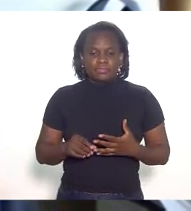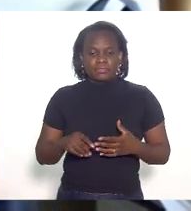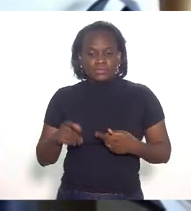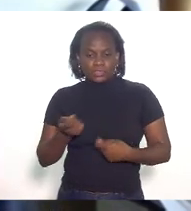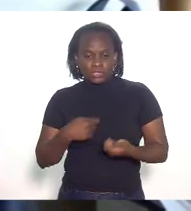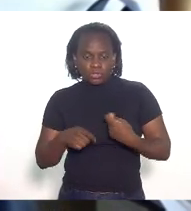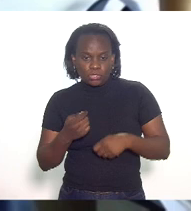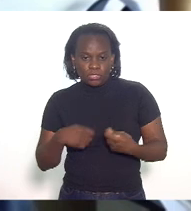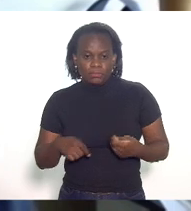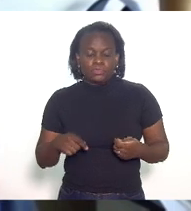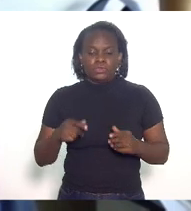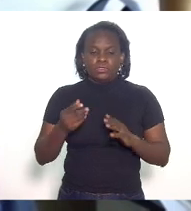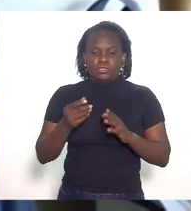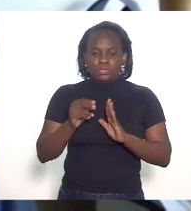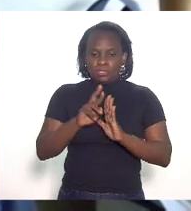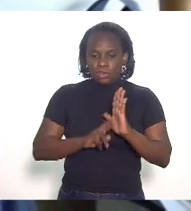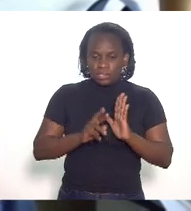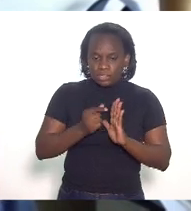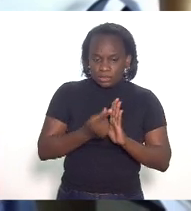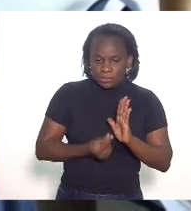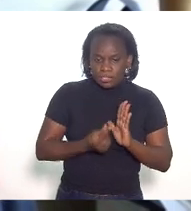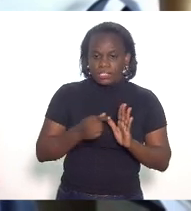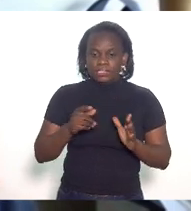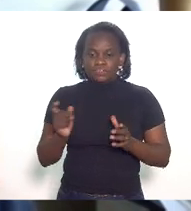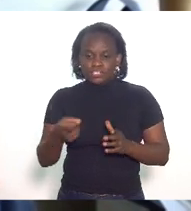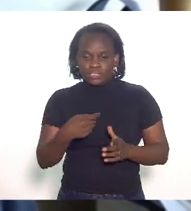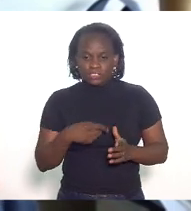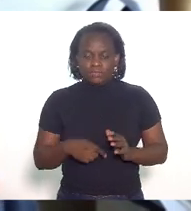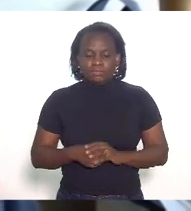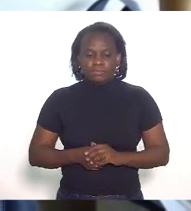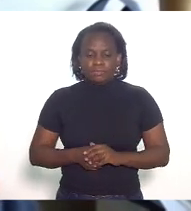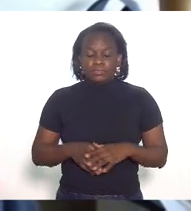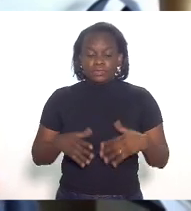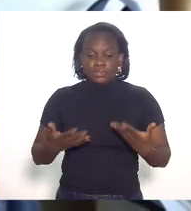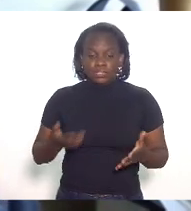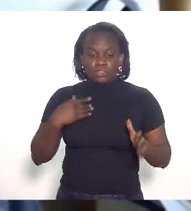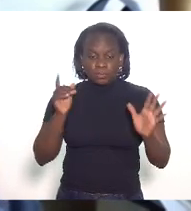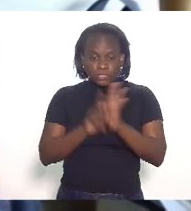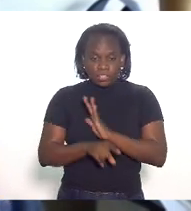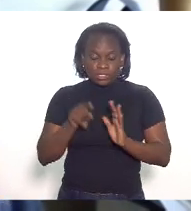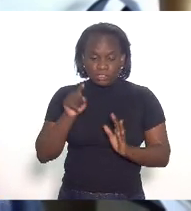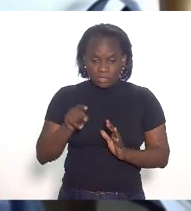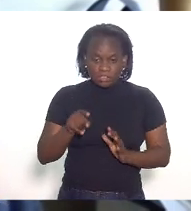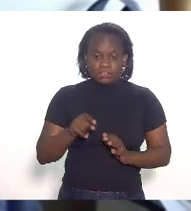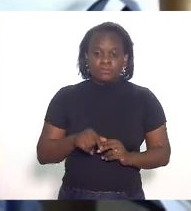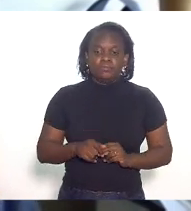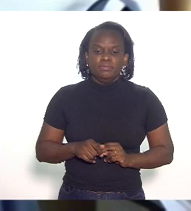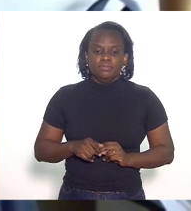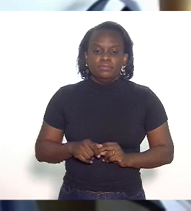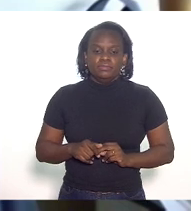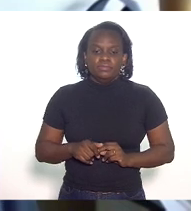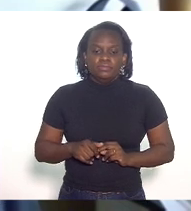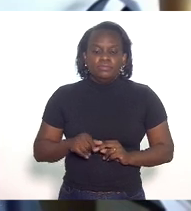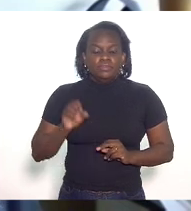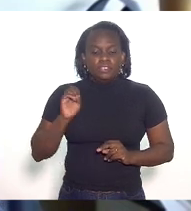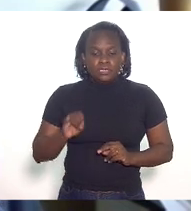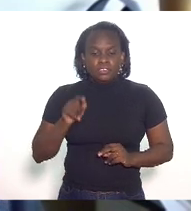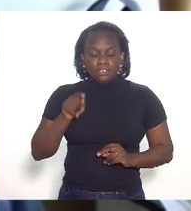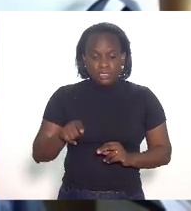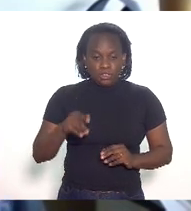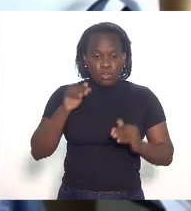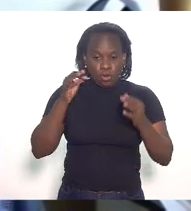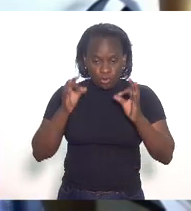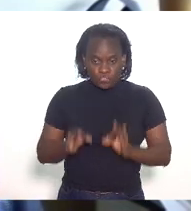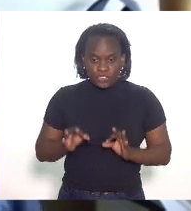econômico orçamentário e fiscal então estou perguntando a vossa senhoria se vossa senhoria